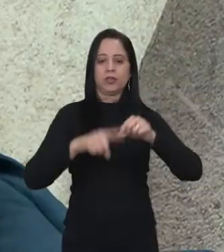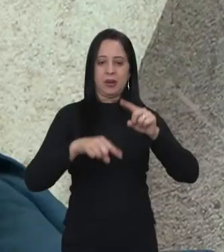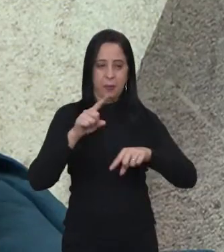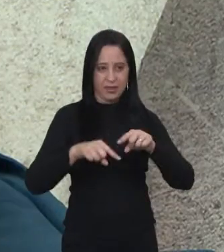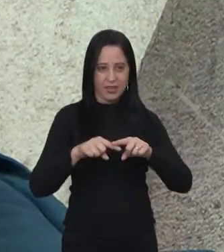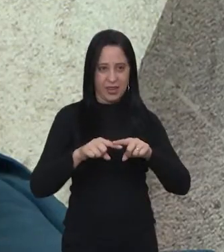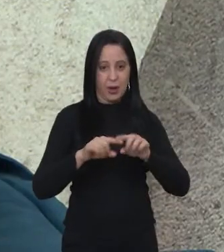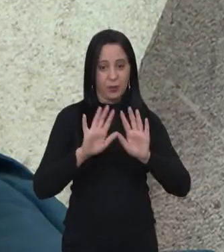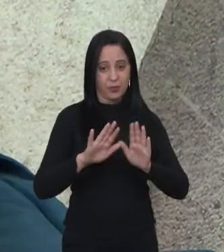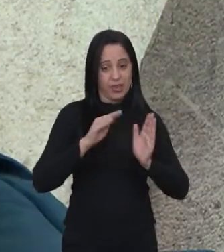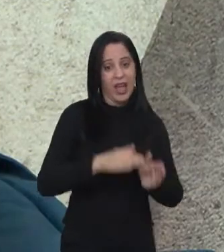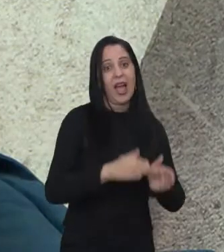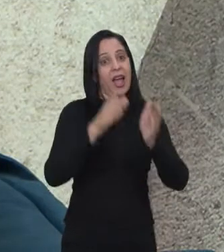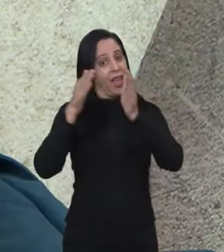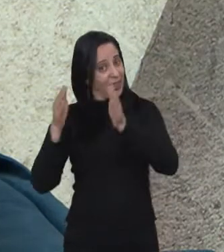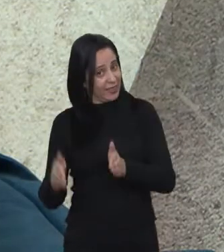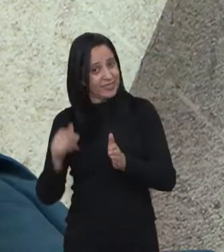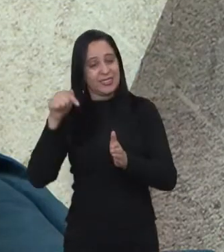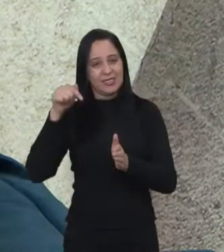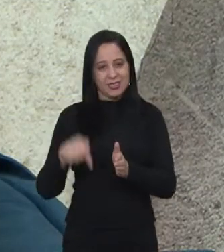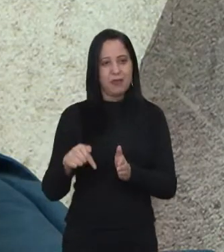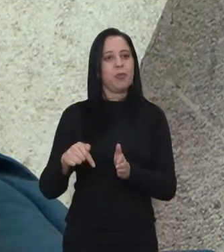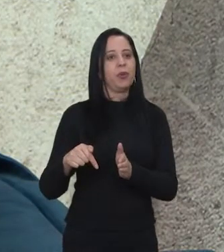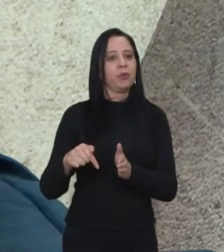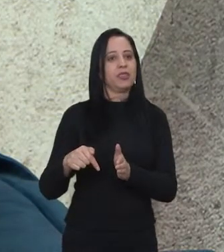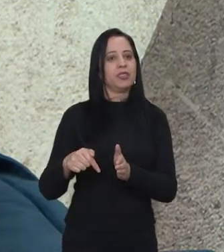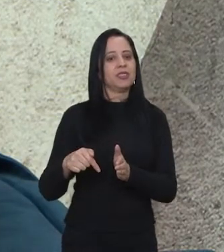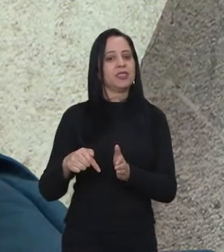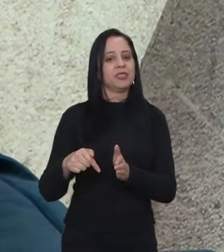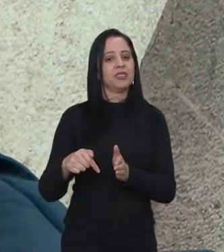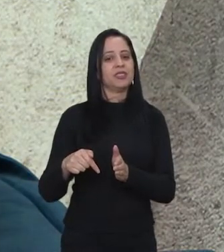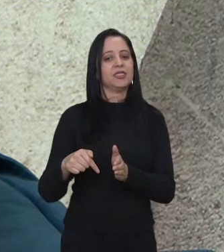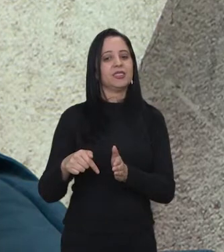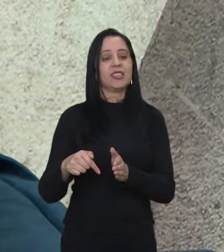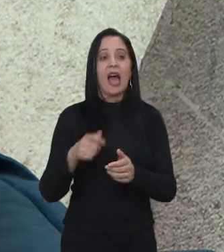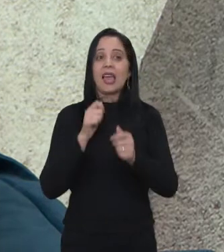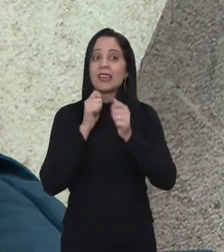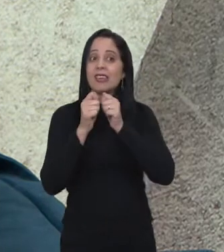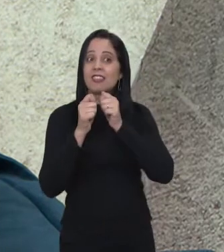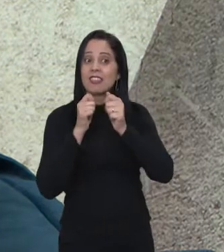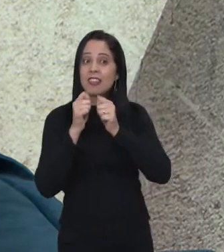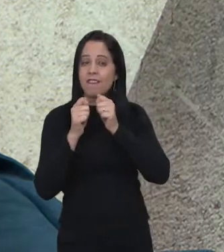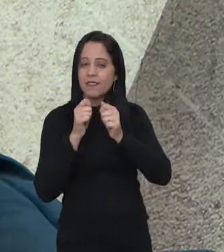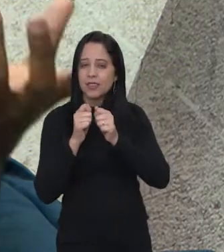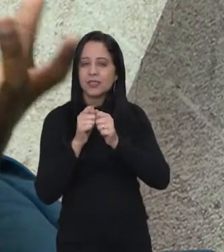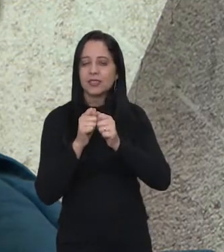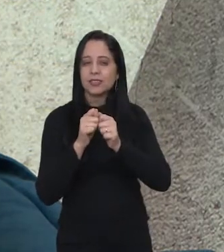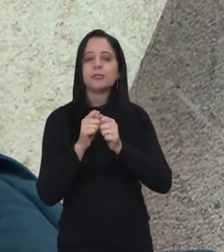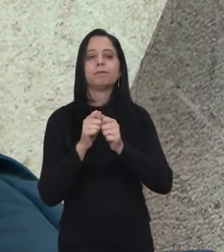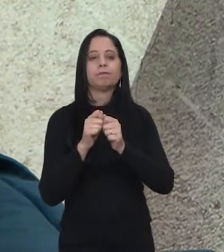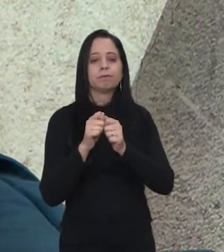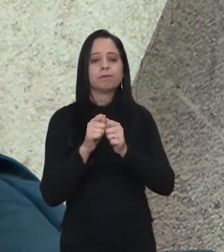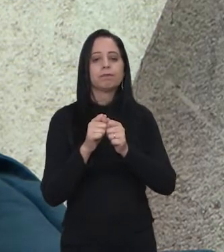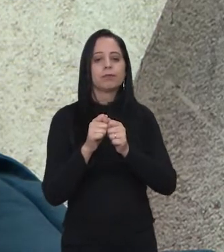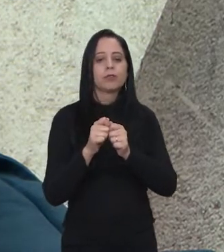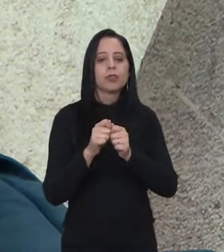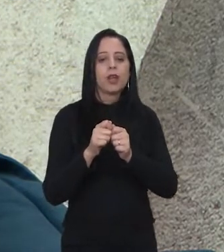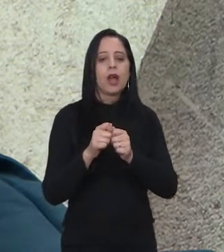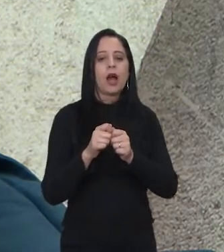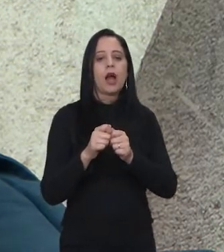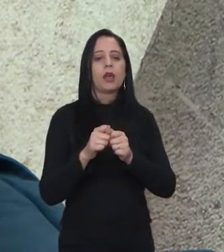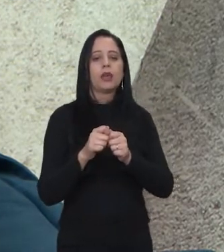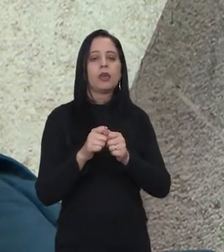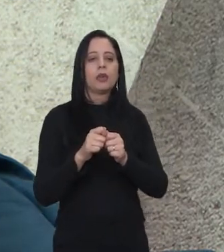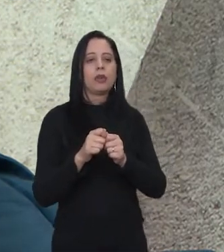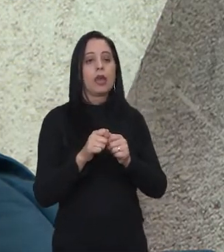vão para o vale, para valer. Aí tem uma entrevista. Desse material, nós levamos